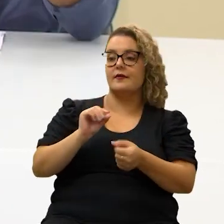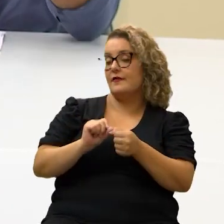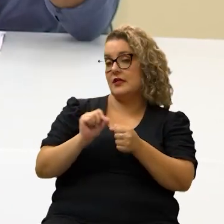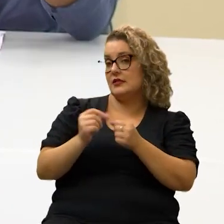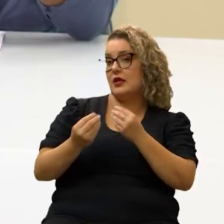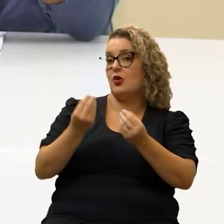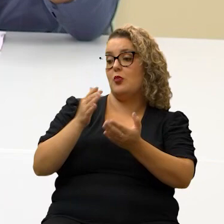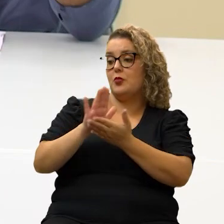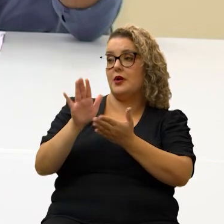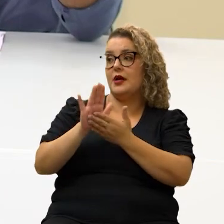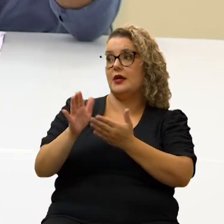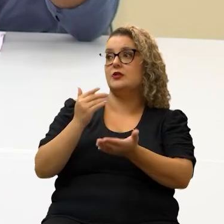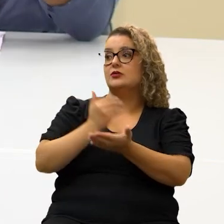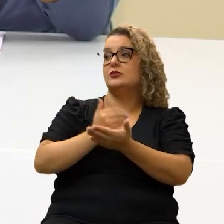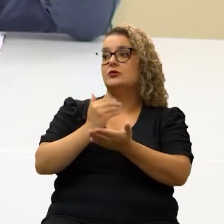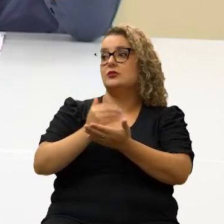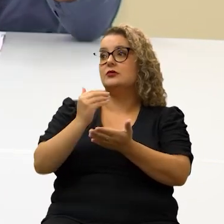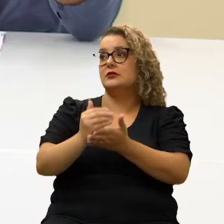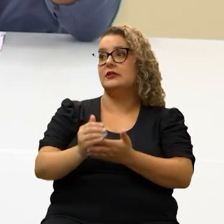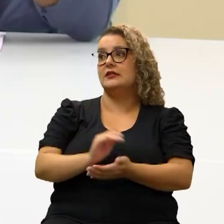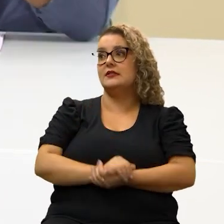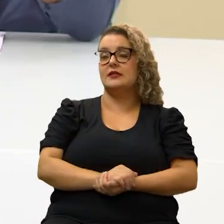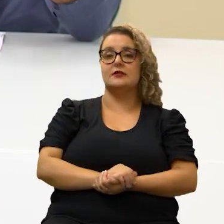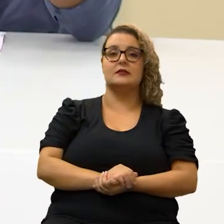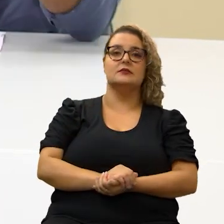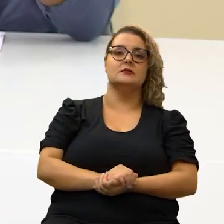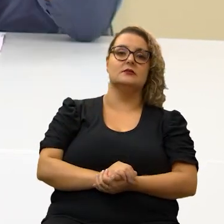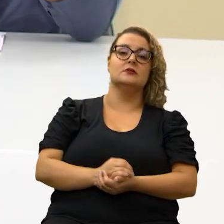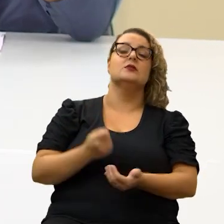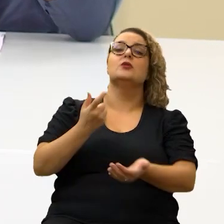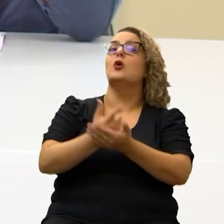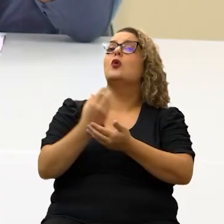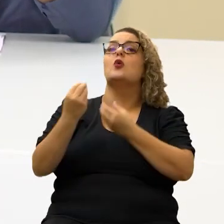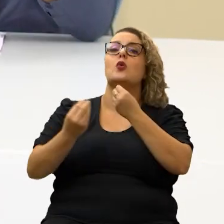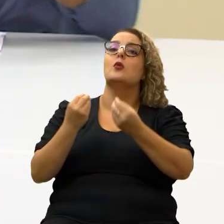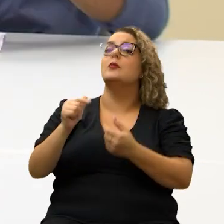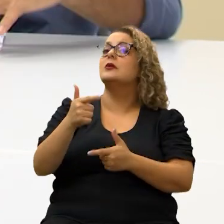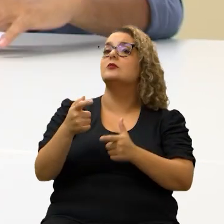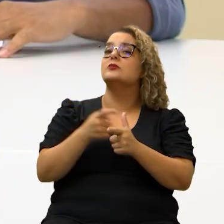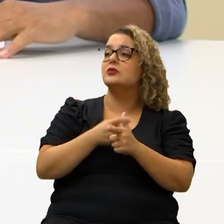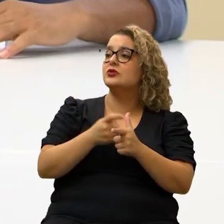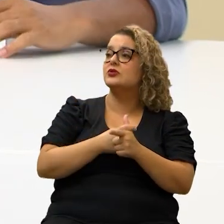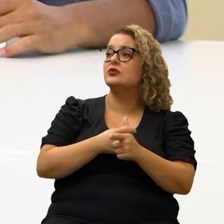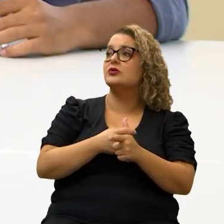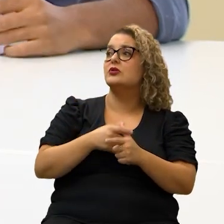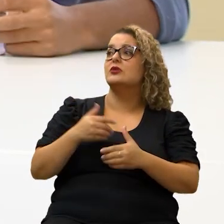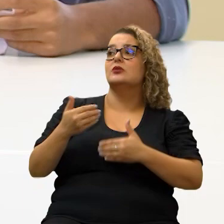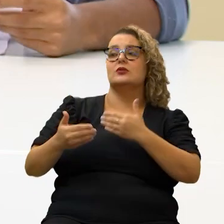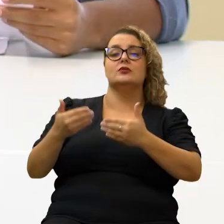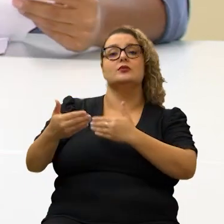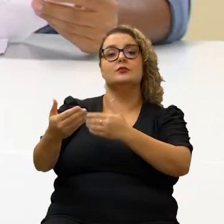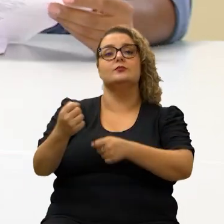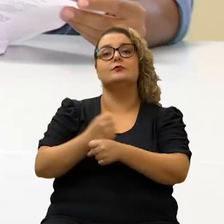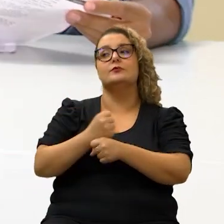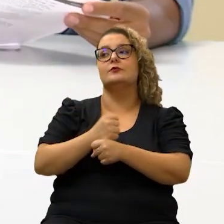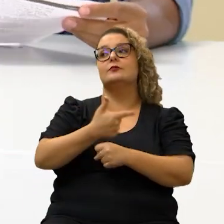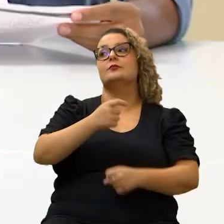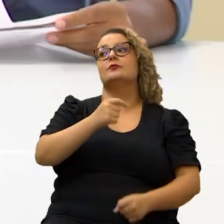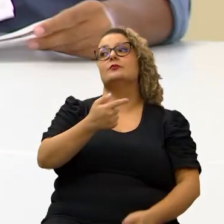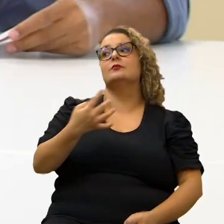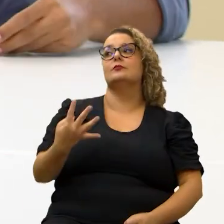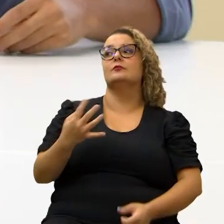gastar o seu dinheiro como parcelar suas contas como comprar como pagar sem ficar endividado ao longo do ano de 2024